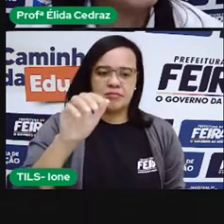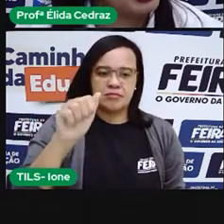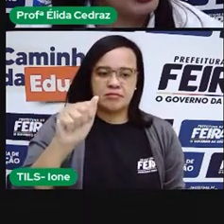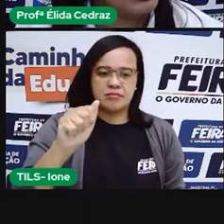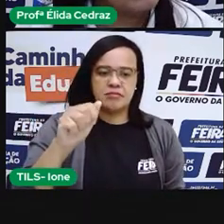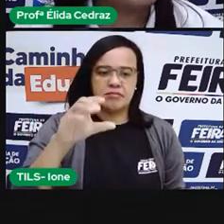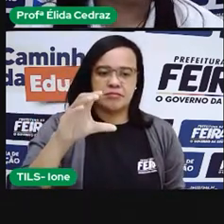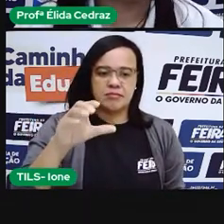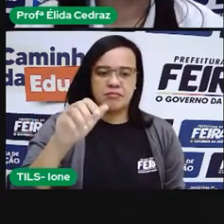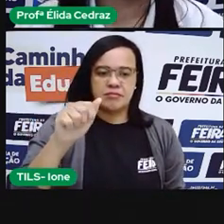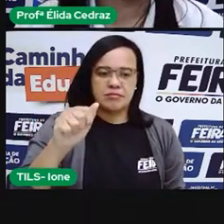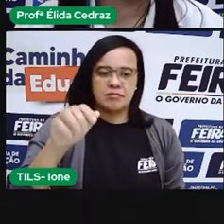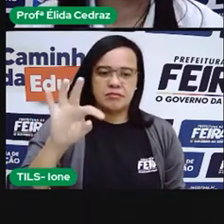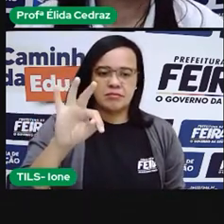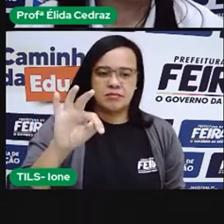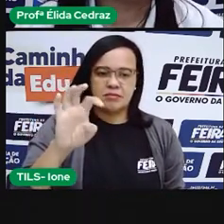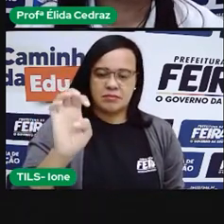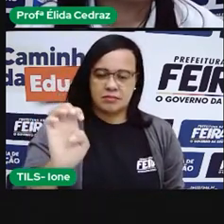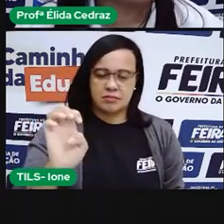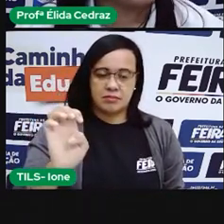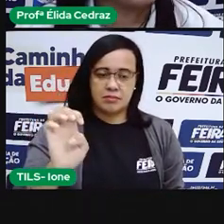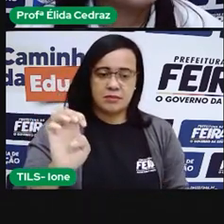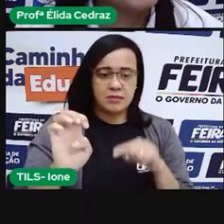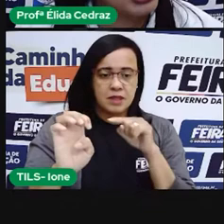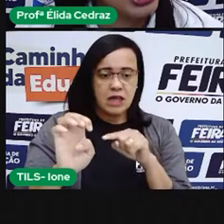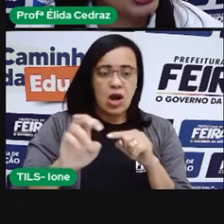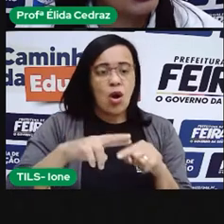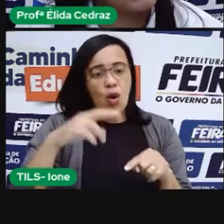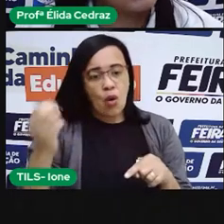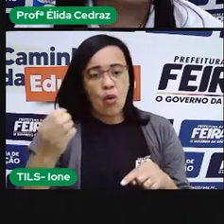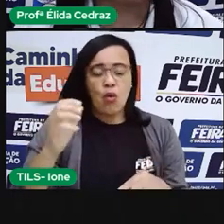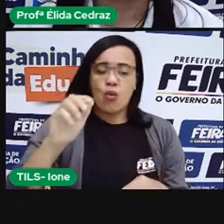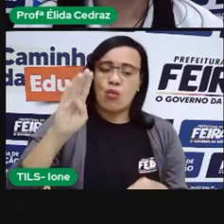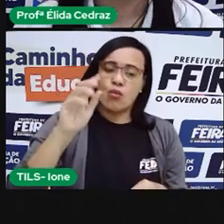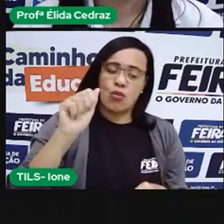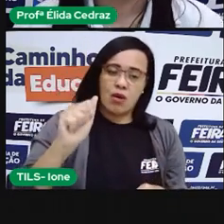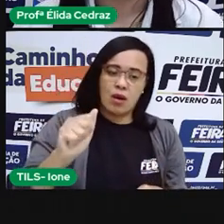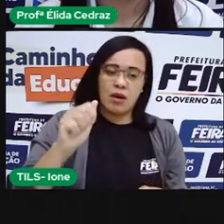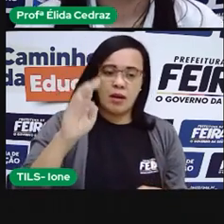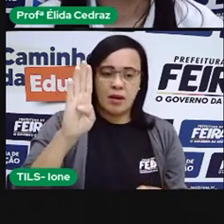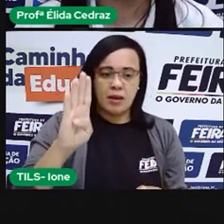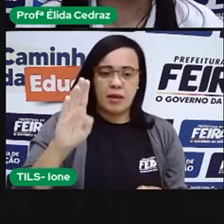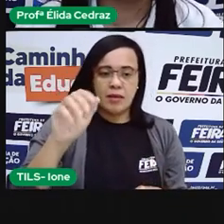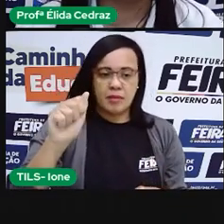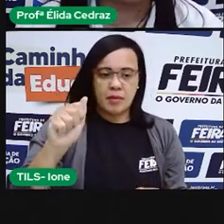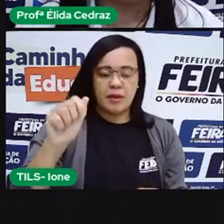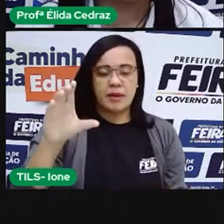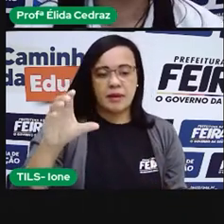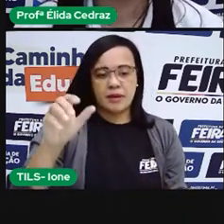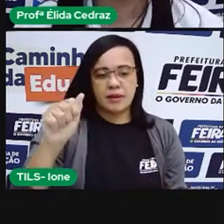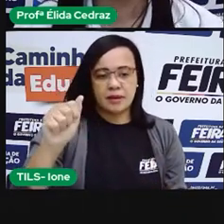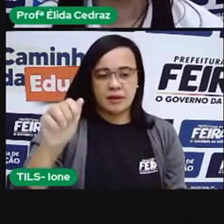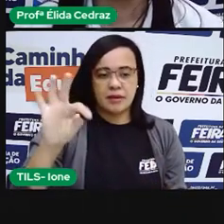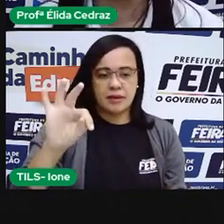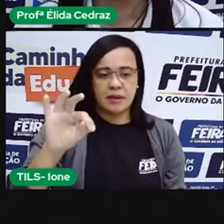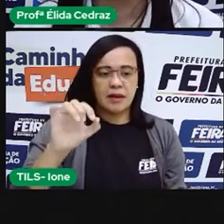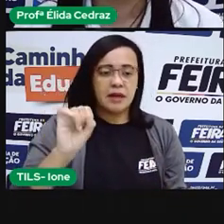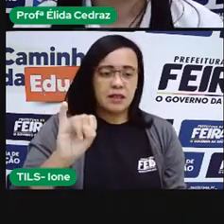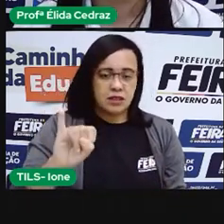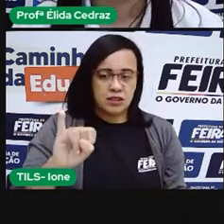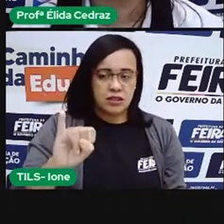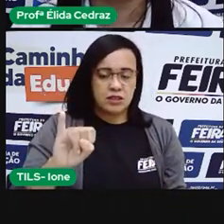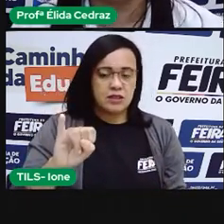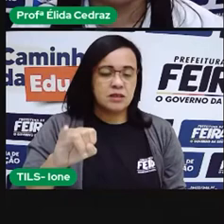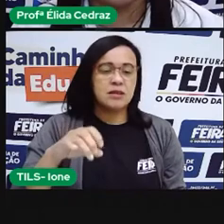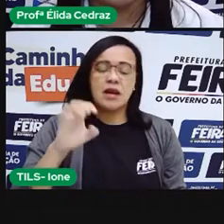Abacate ou abacate. Isso, se o som foi fraco, nós escrevemos com a